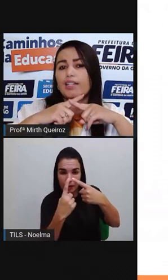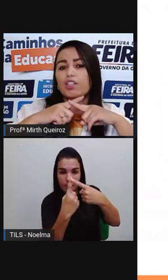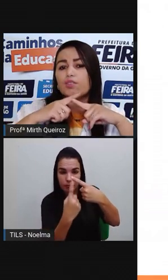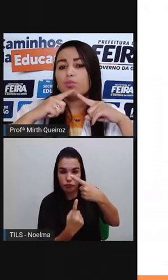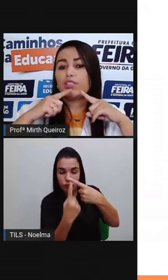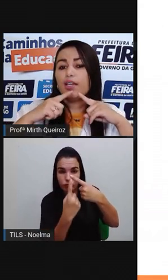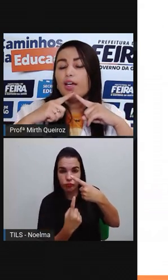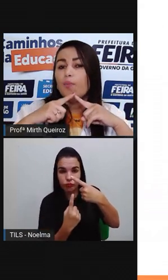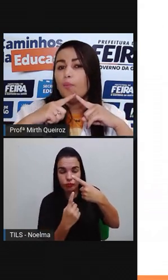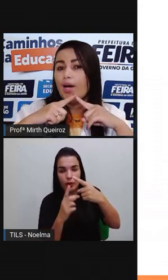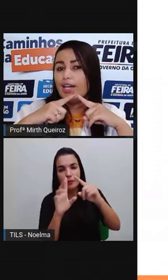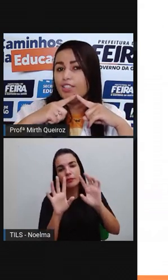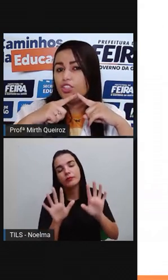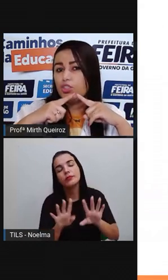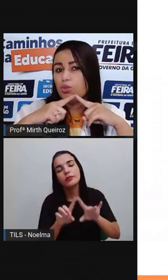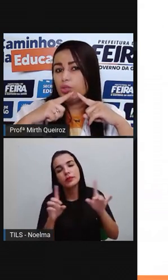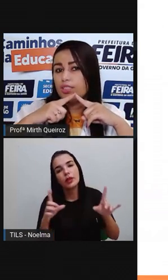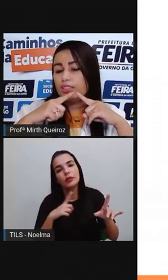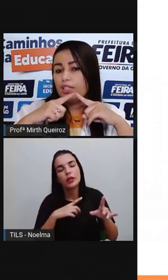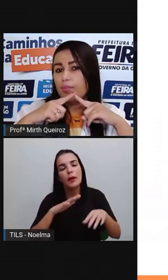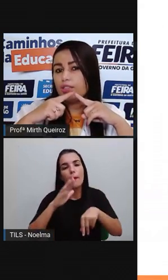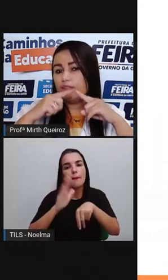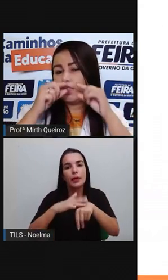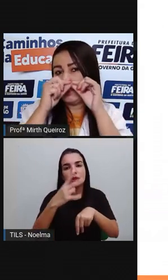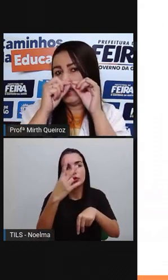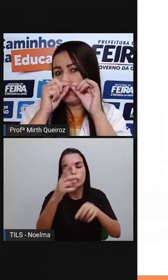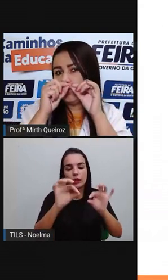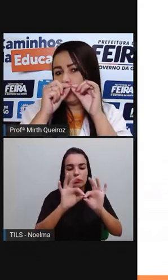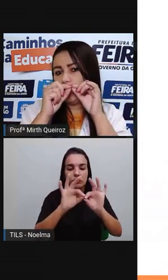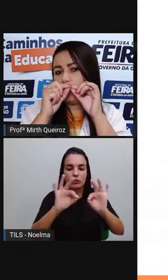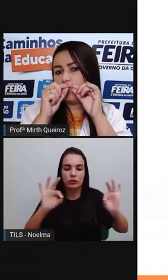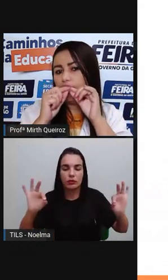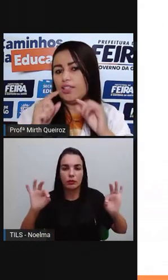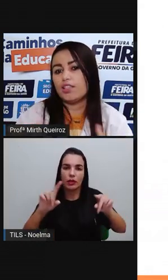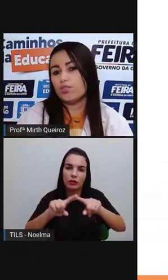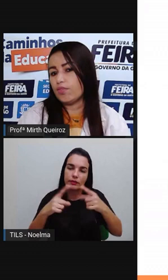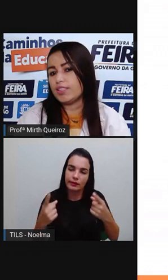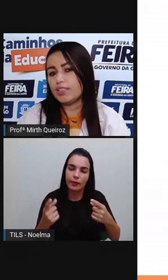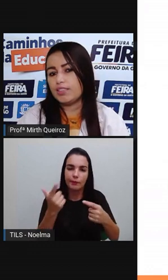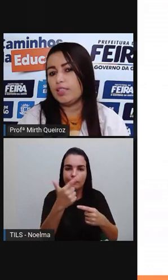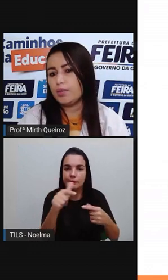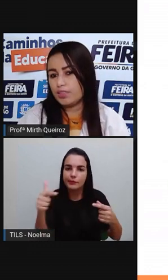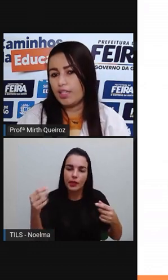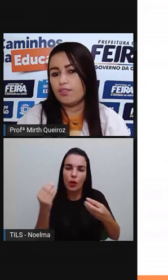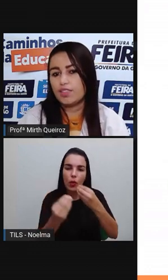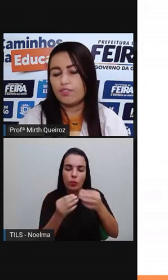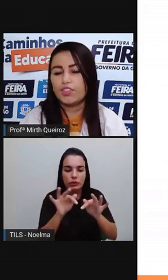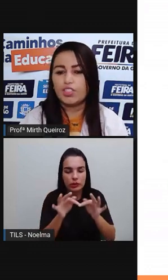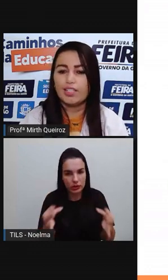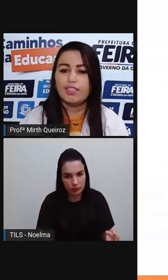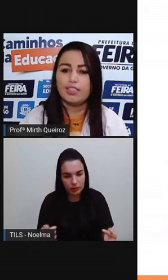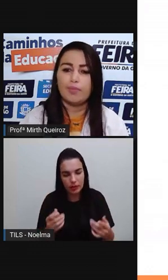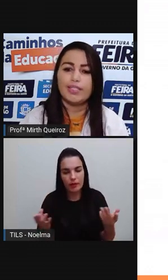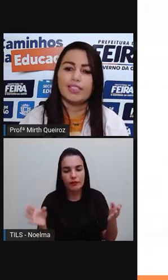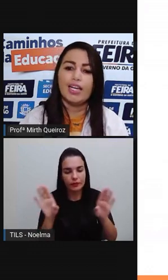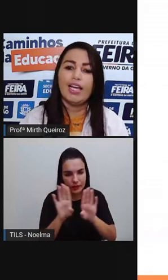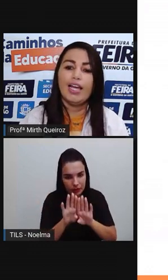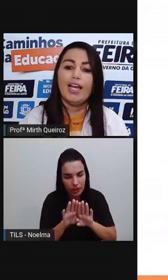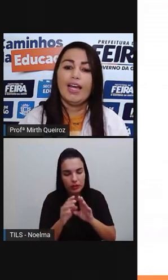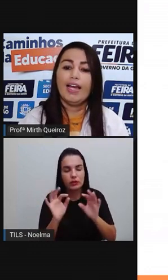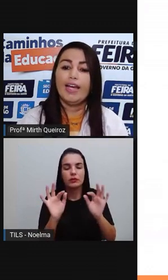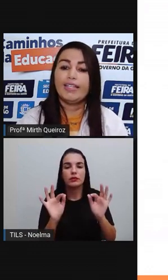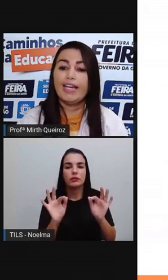cruzarem, nós vamos ter mais de dois segmentos juntinhos ali, então não vai ser simples, não vai ser fechado e simples,